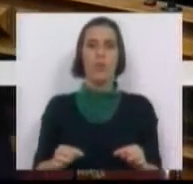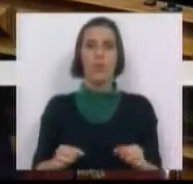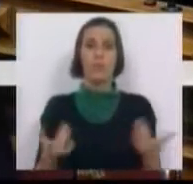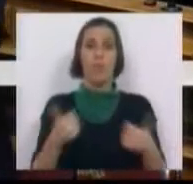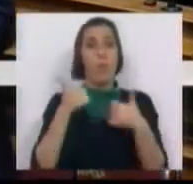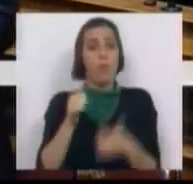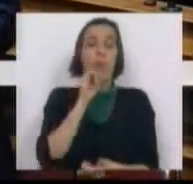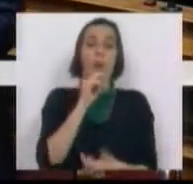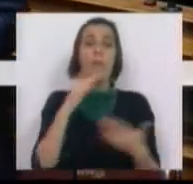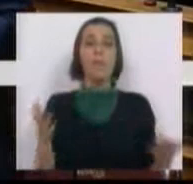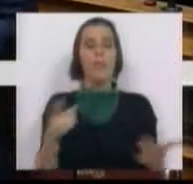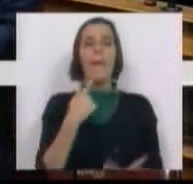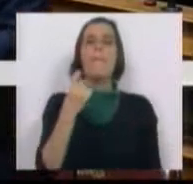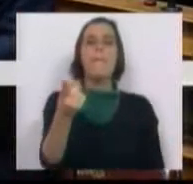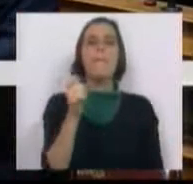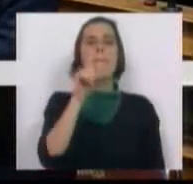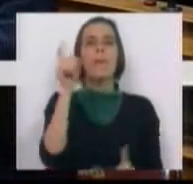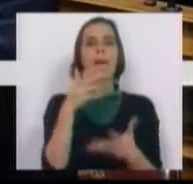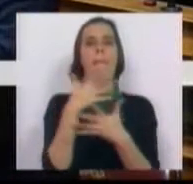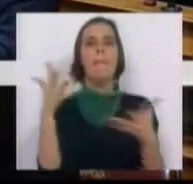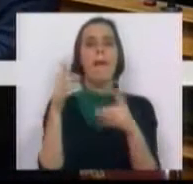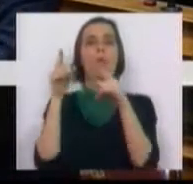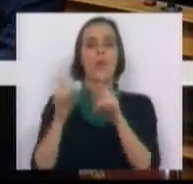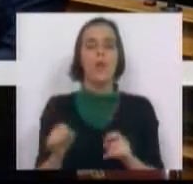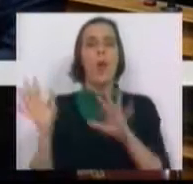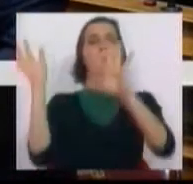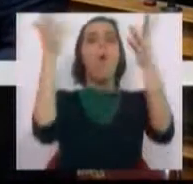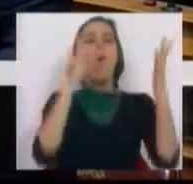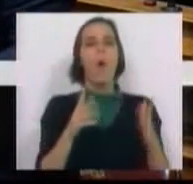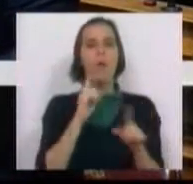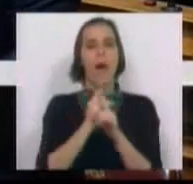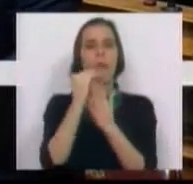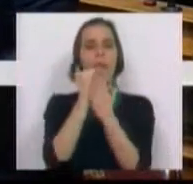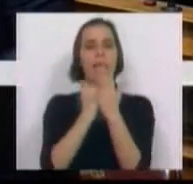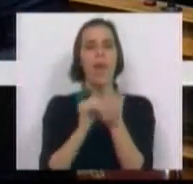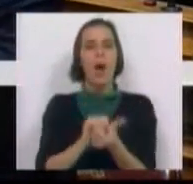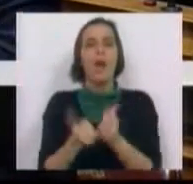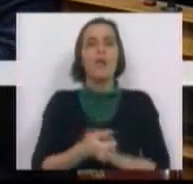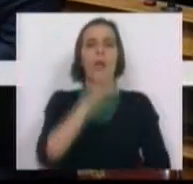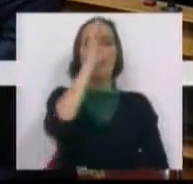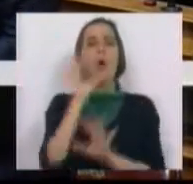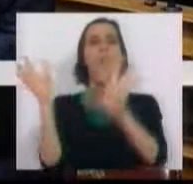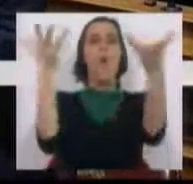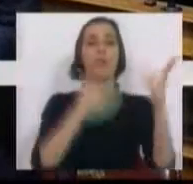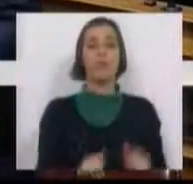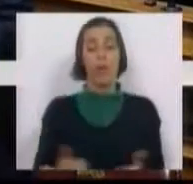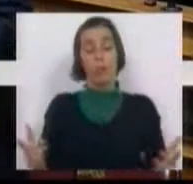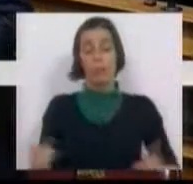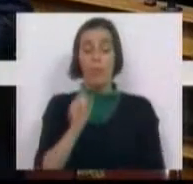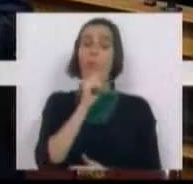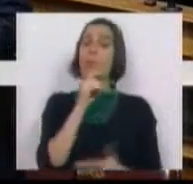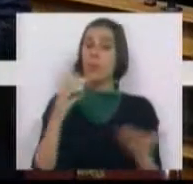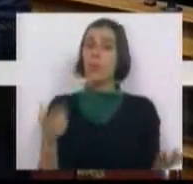uma boa oportunidade para perguntar à maioria onde para o guião para a reforma do Estado. É uma